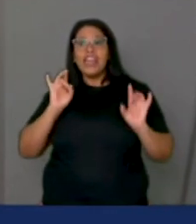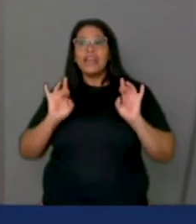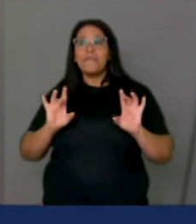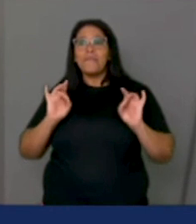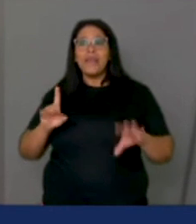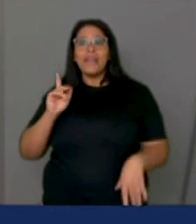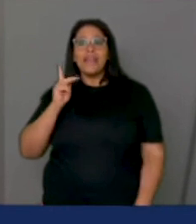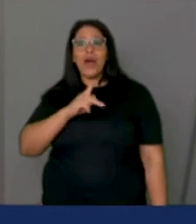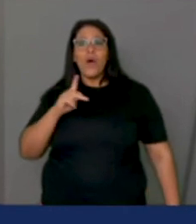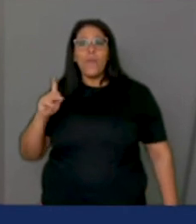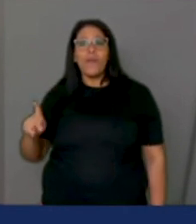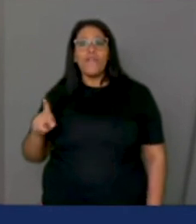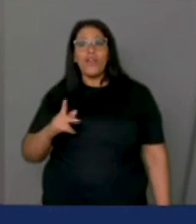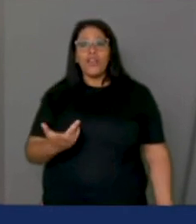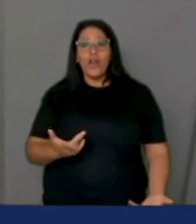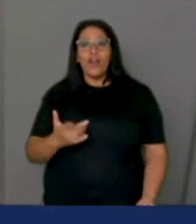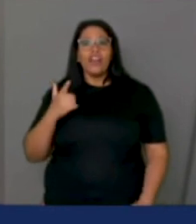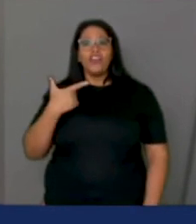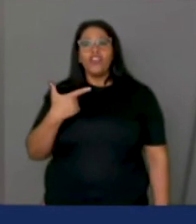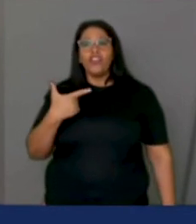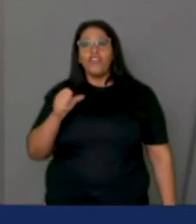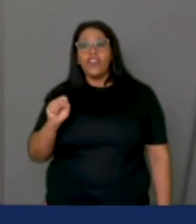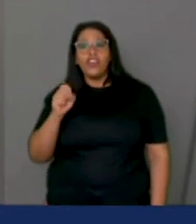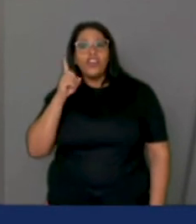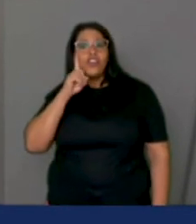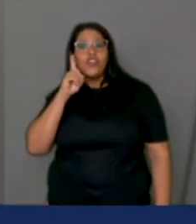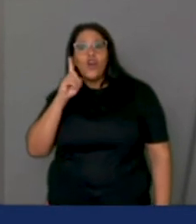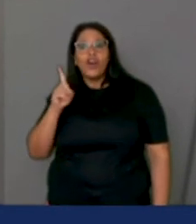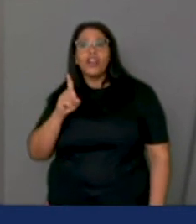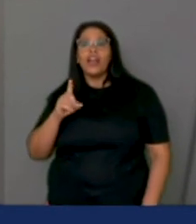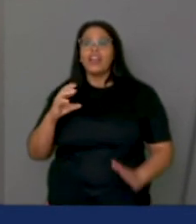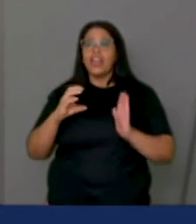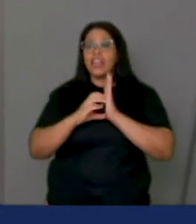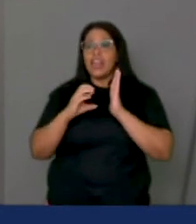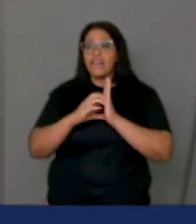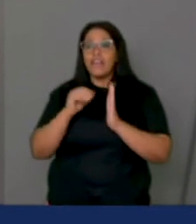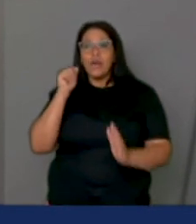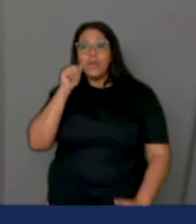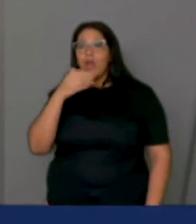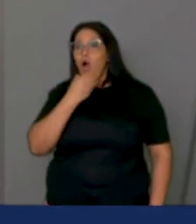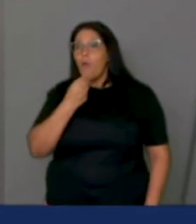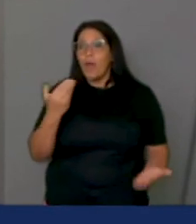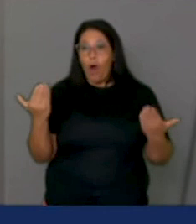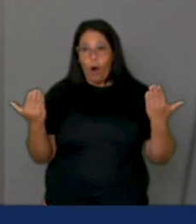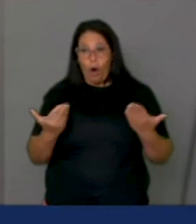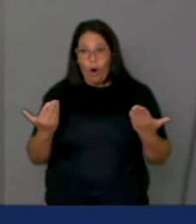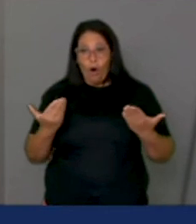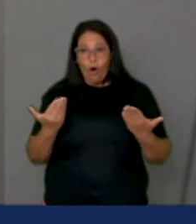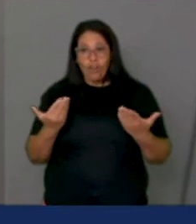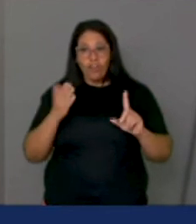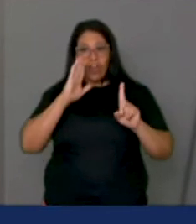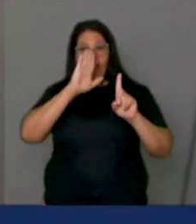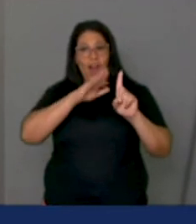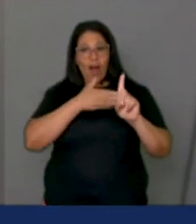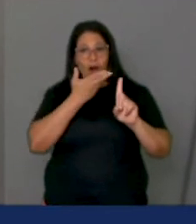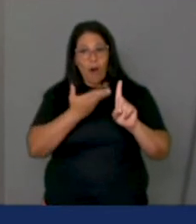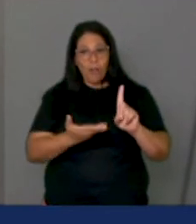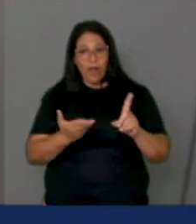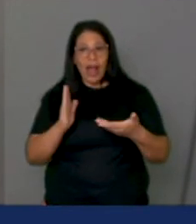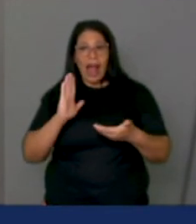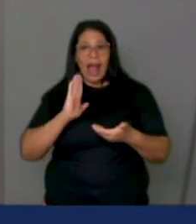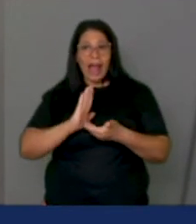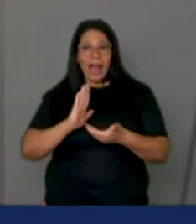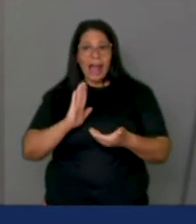28 é dia do servidor e da servidora público. Mas a homenagem que a nossa Câmara de